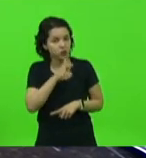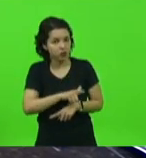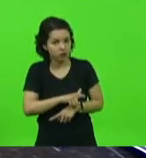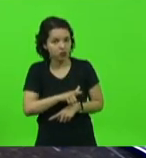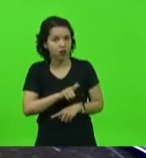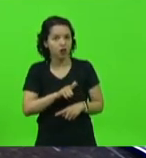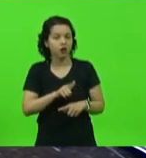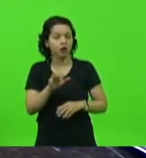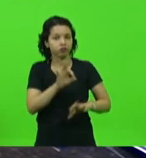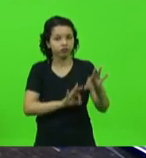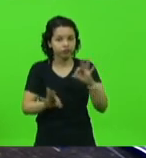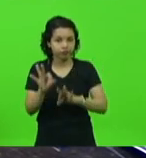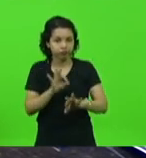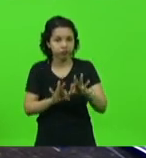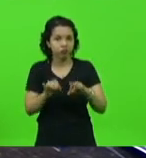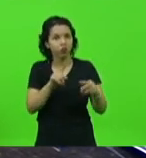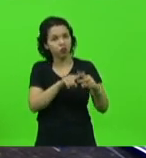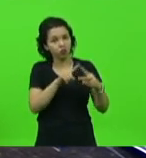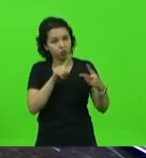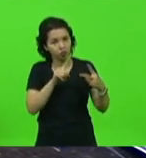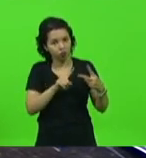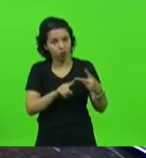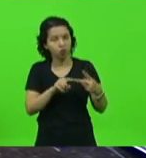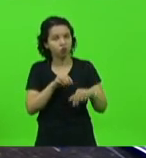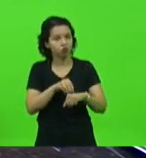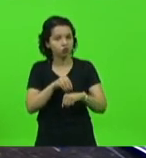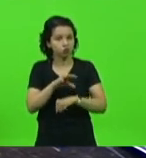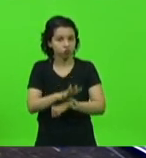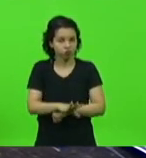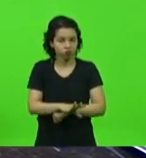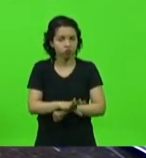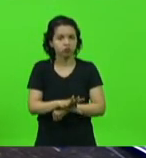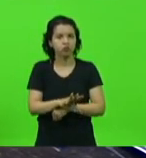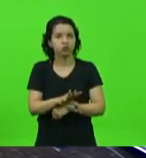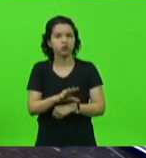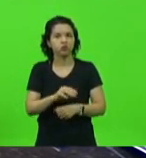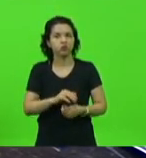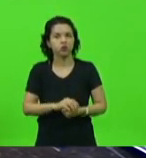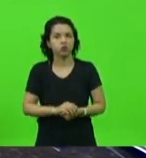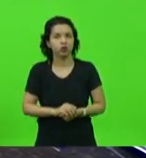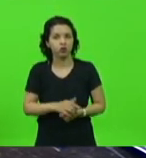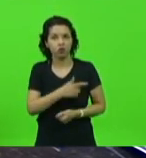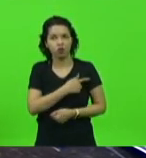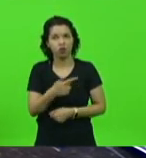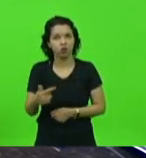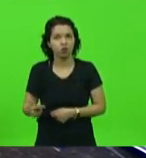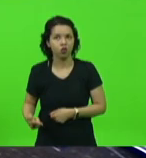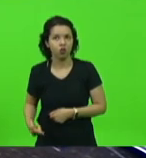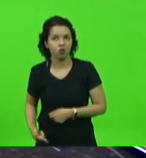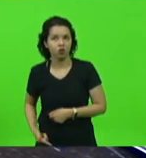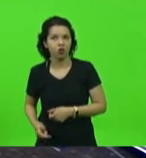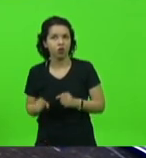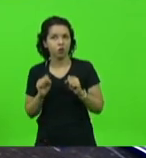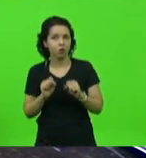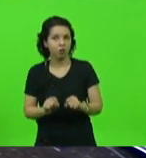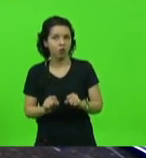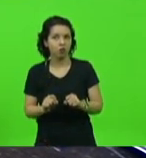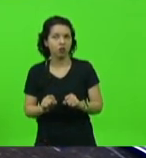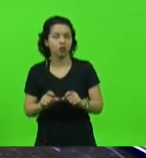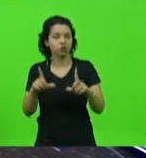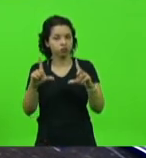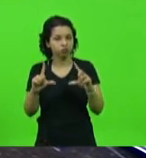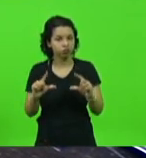ajustar esses dois itens que eu sugeri, estarei sugerindo ao governo, pelo menos, pode afagar um pouco